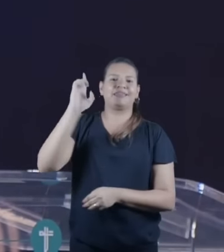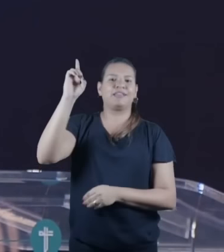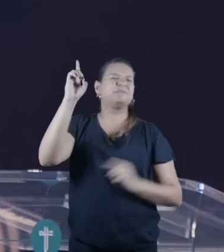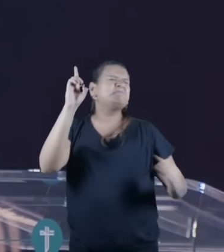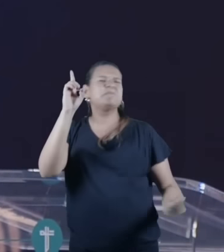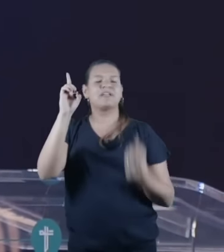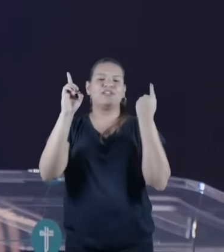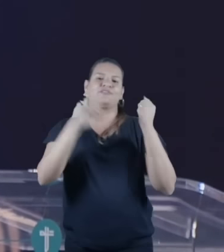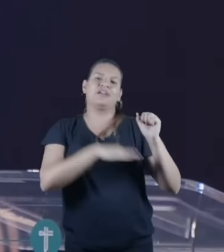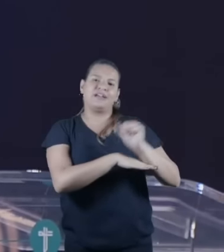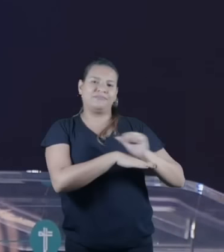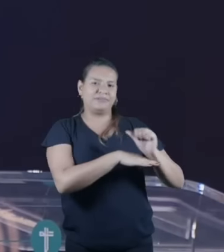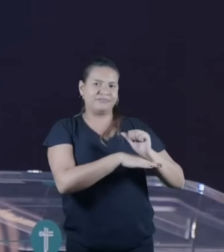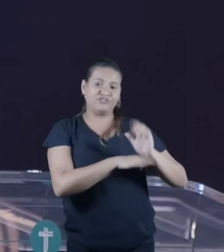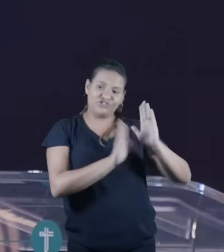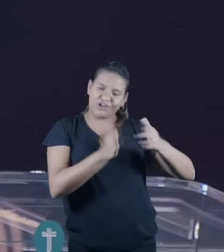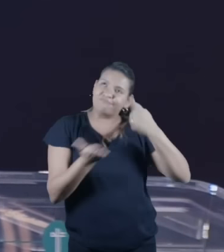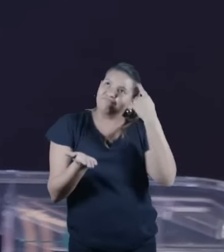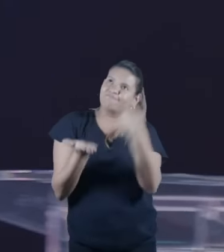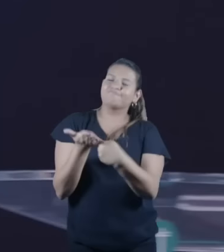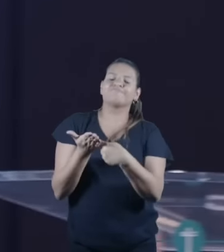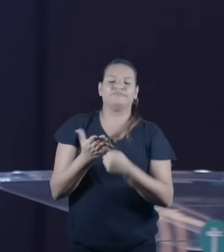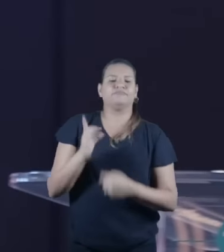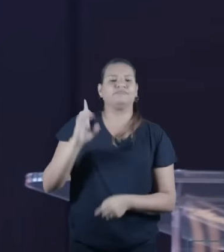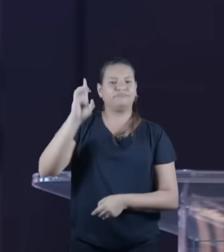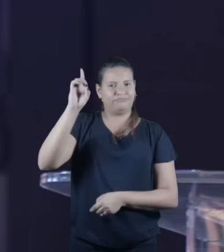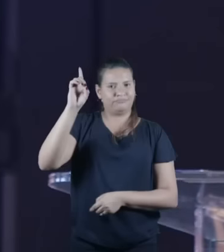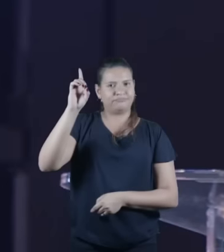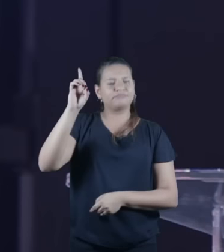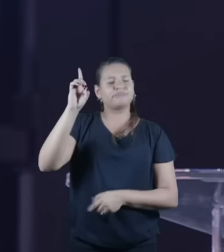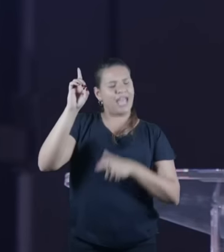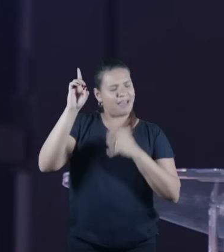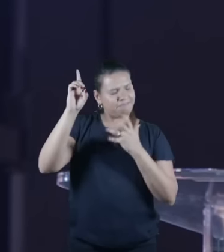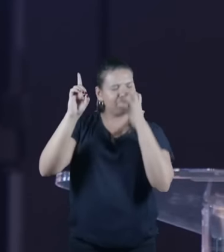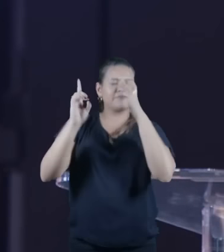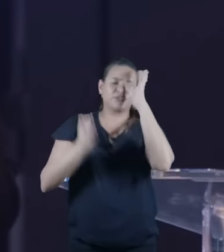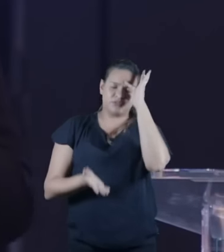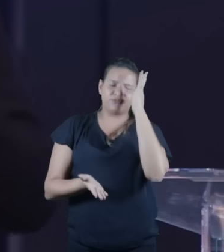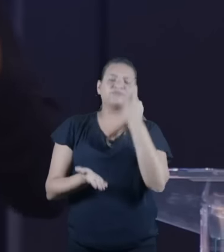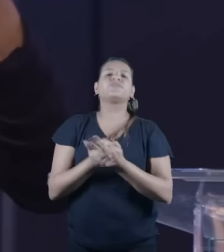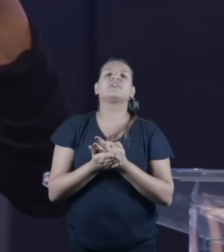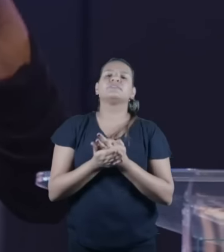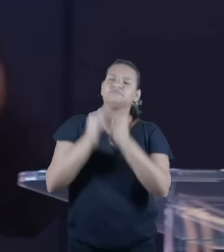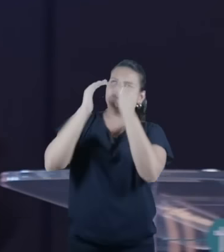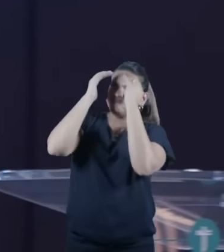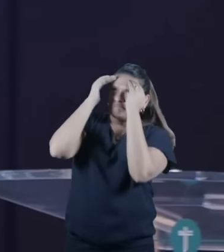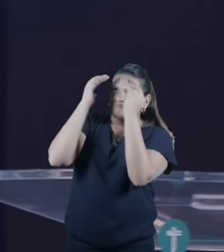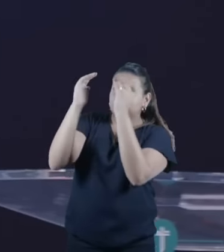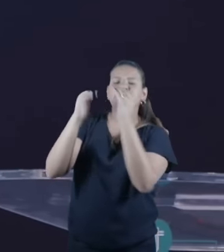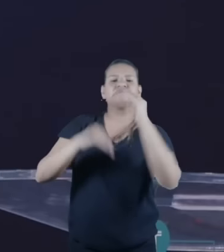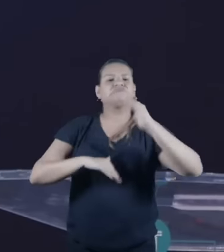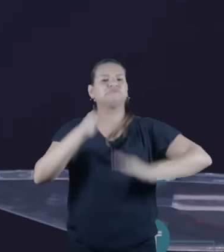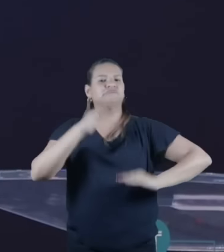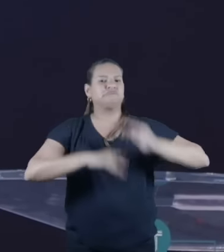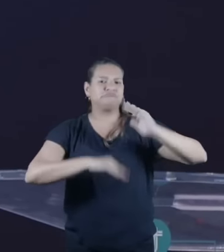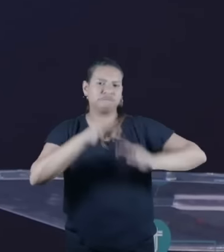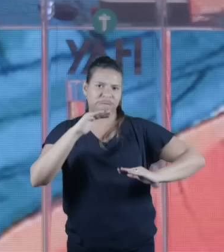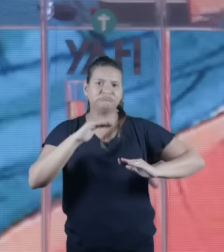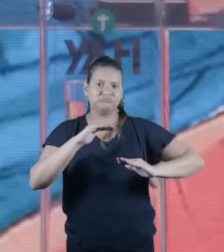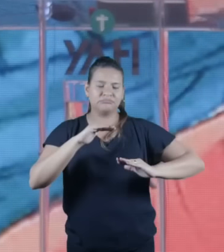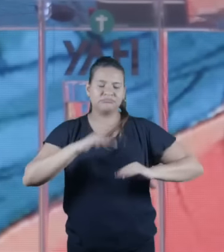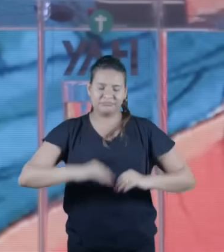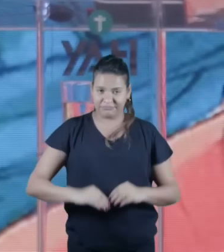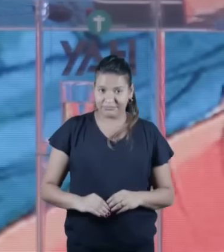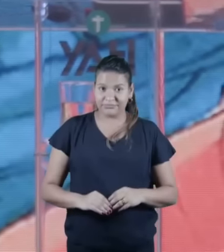Abraão faz um pacto com Deus e vai ser um pacto de fé e vai ser um pacto de prática e vai ser um pacto físico. Abraão